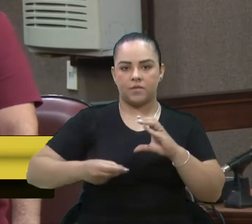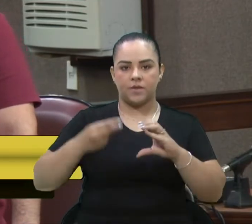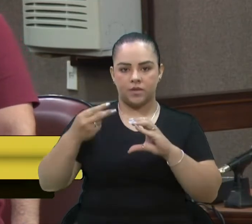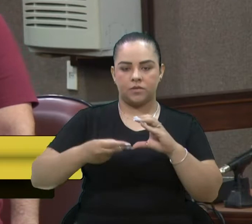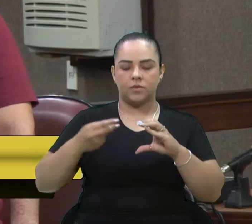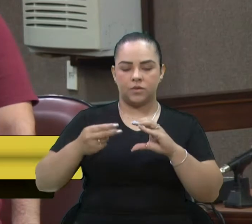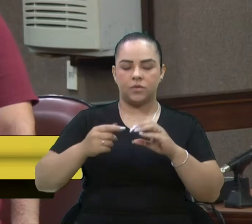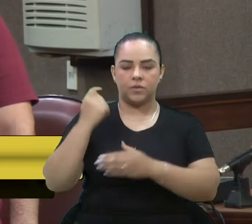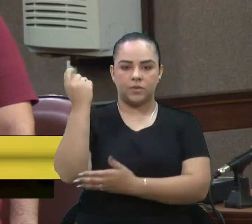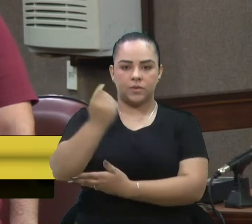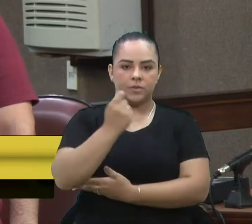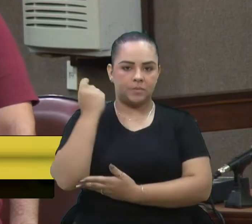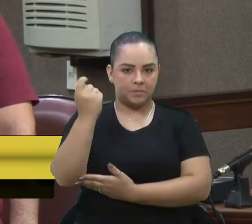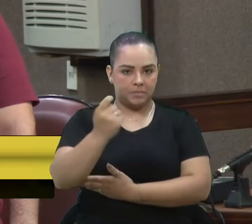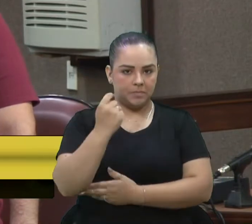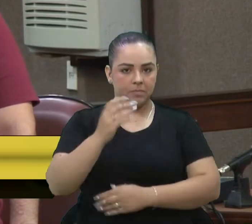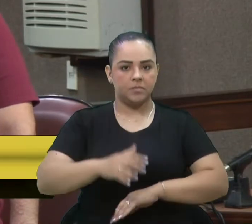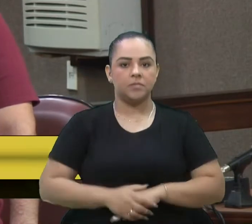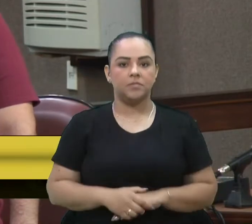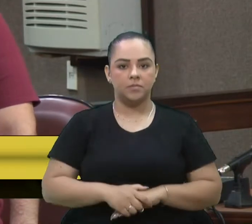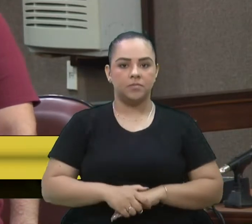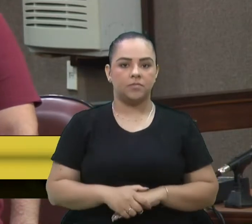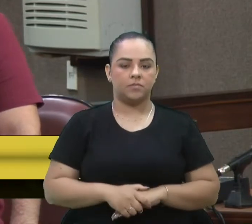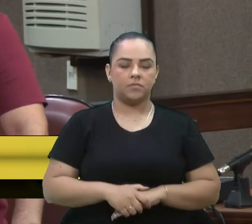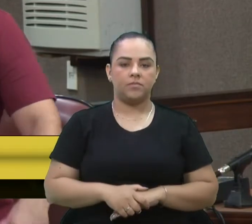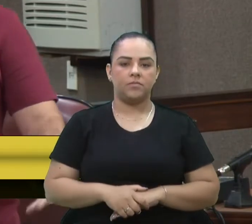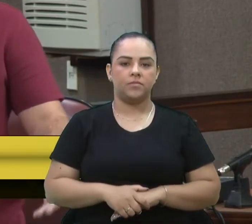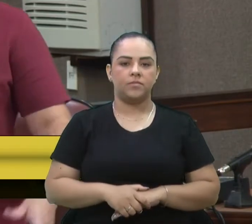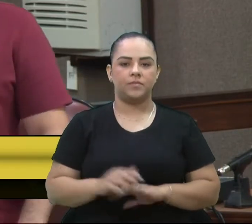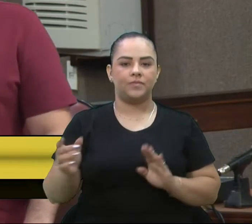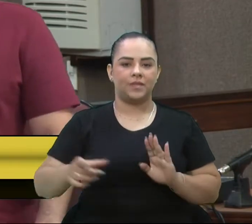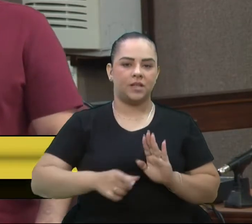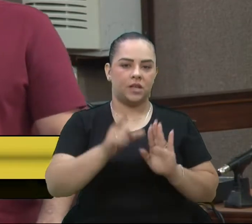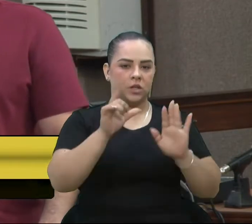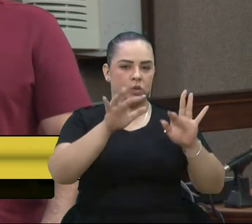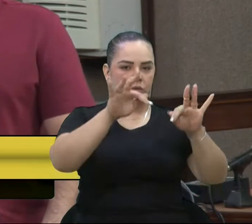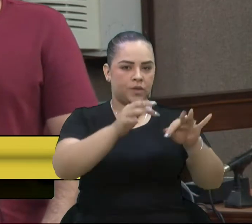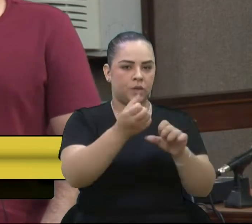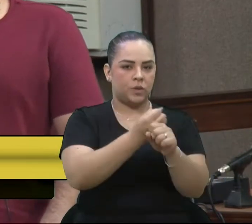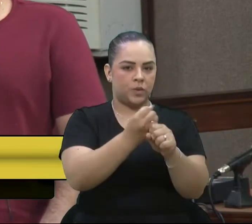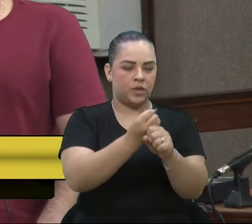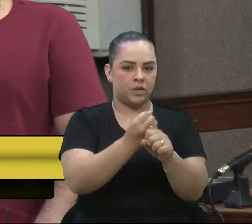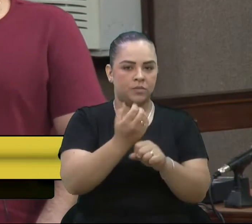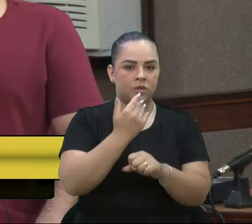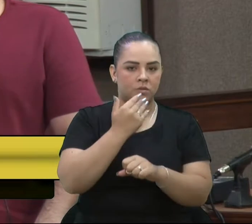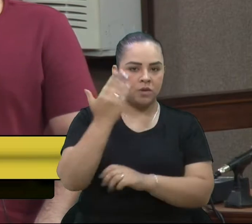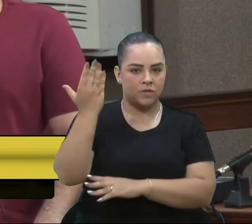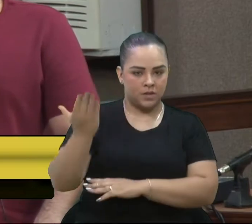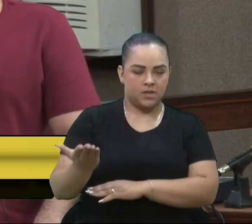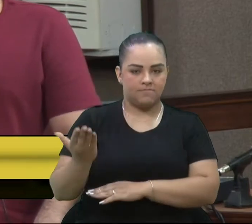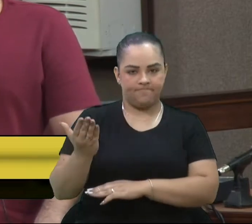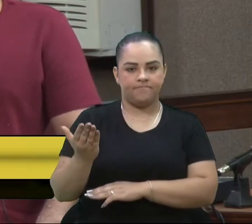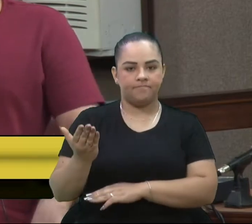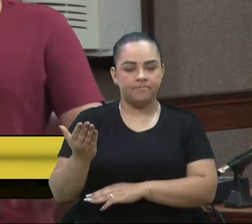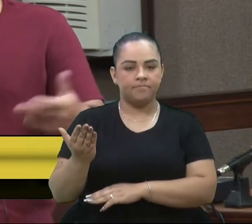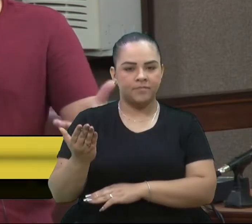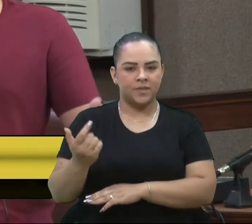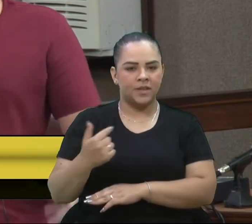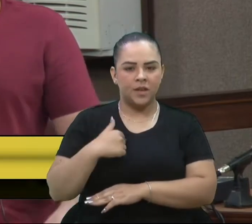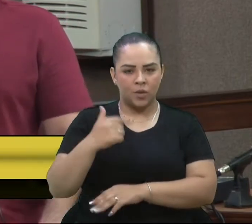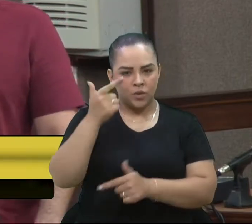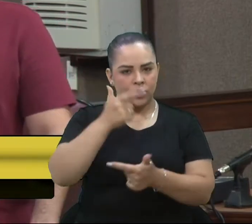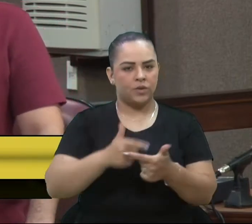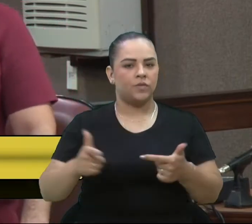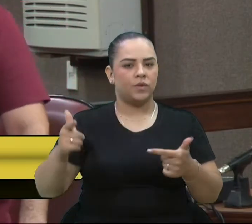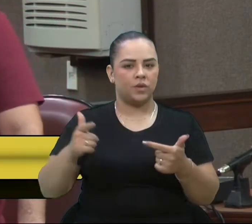do Sul. Antes de terminar o ano, eu pedia para a senhora, e aqui eu compartilho